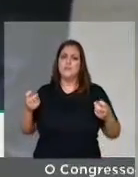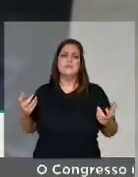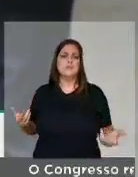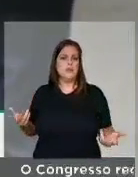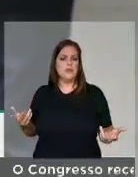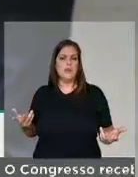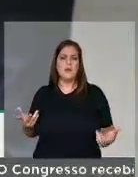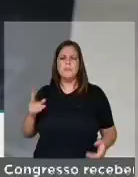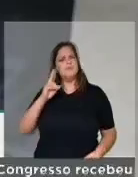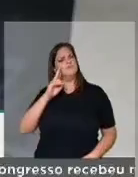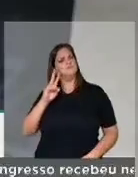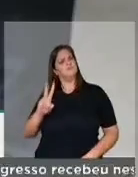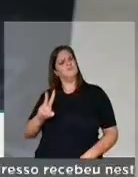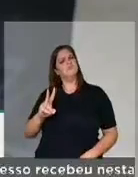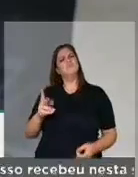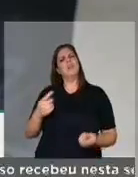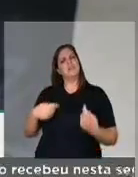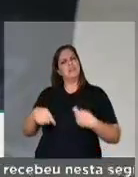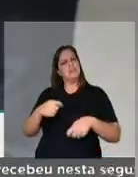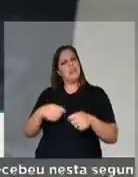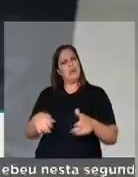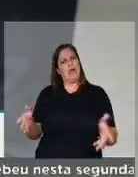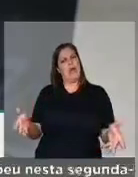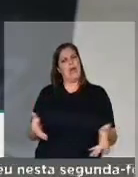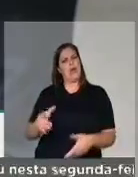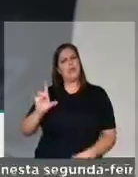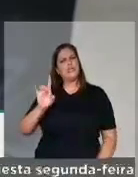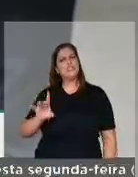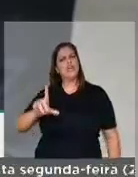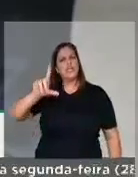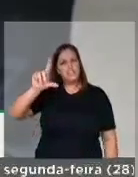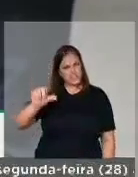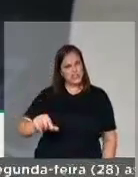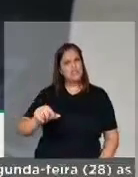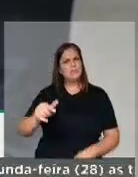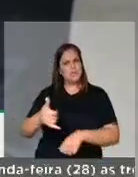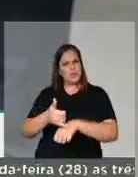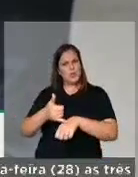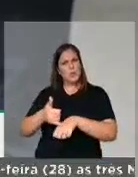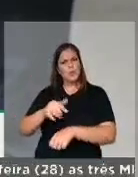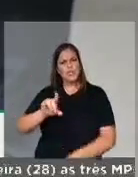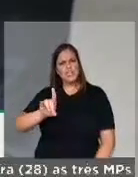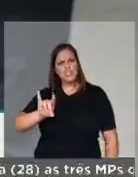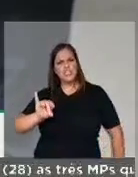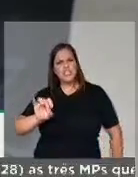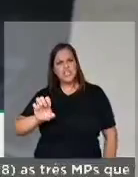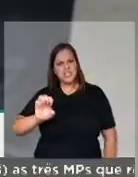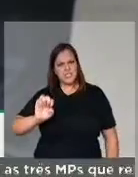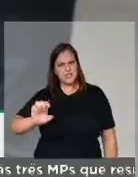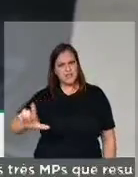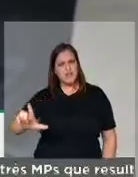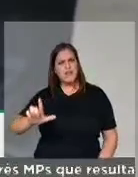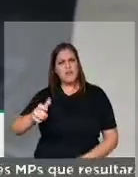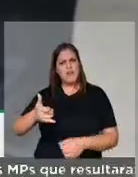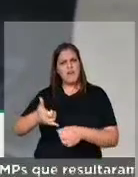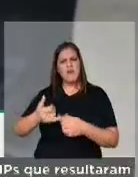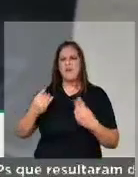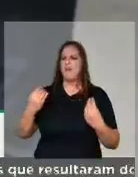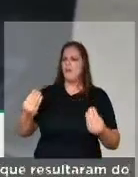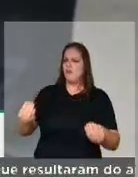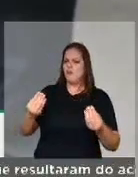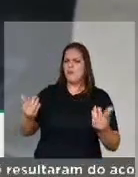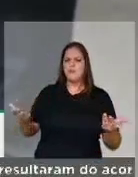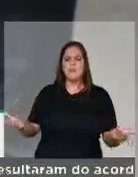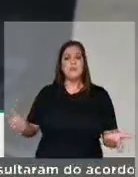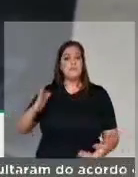negociação envolve apenas a diminuição do preço do litro do diesel, pouquíssimos brasileiros espalhados pelo